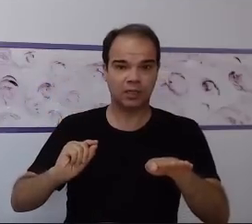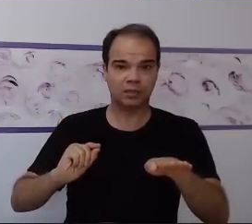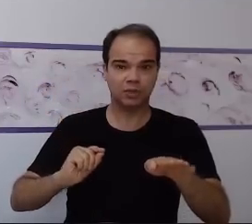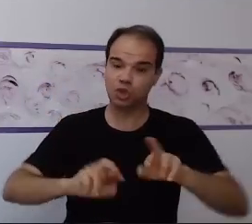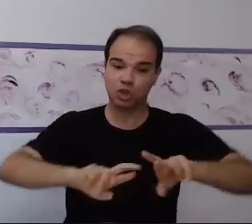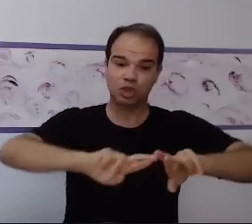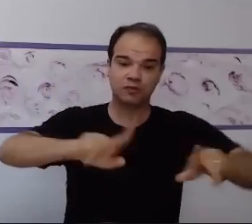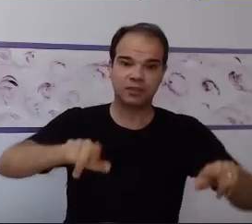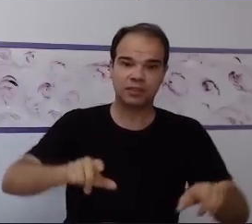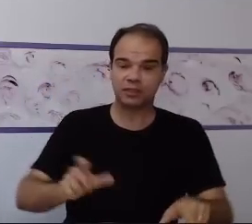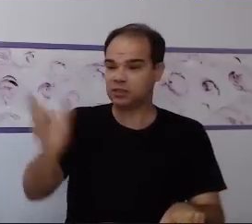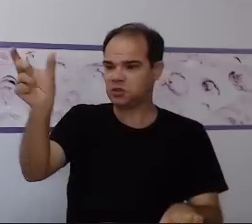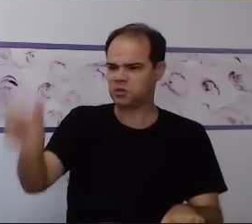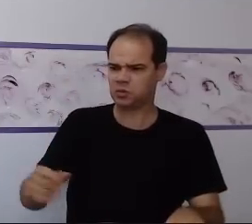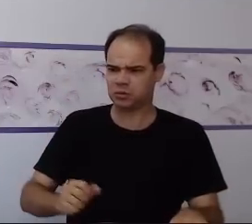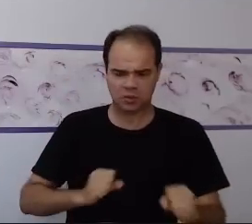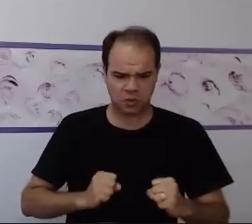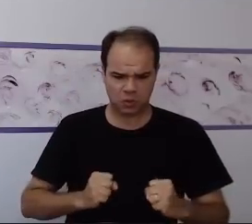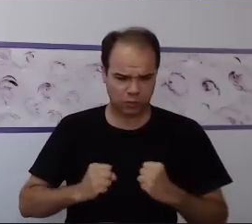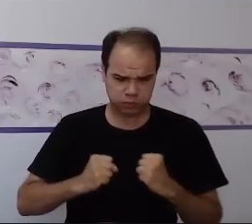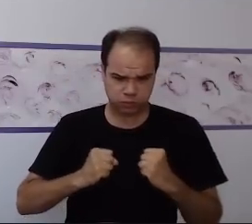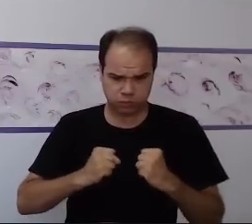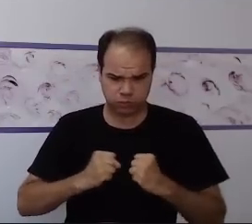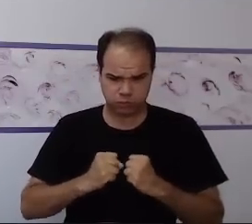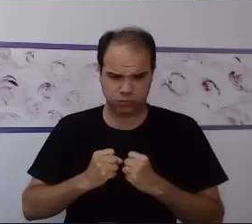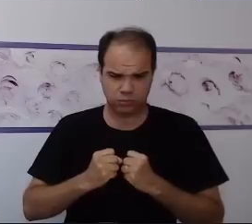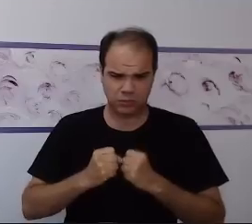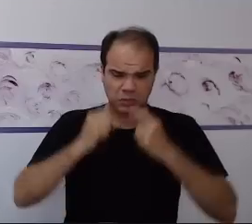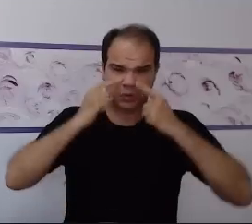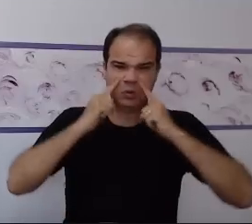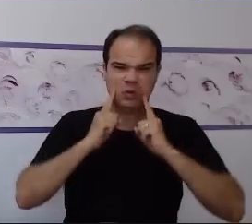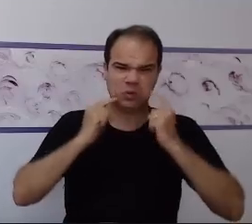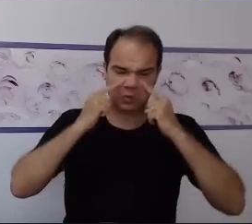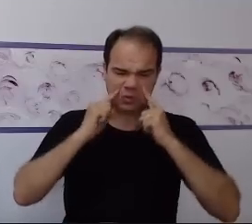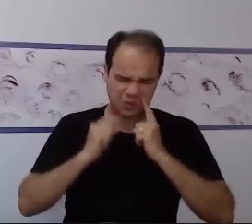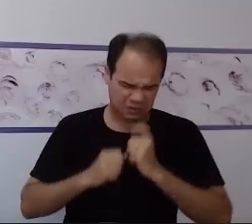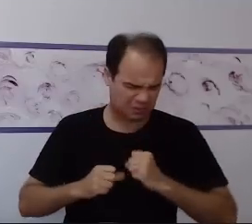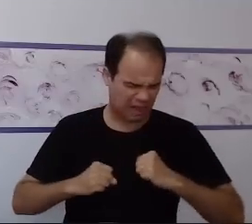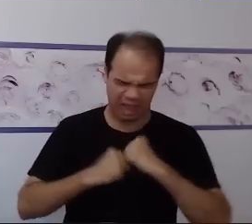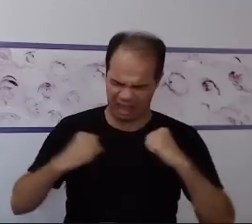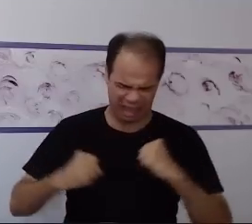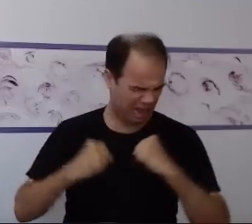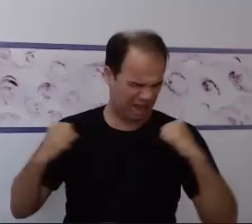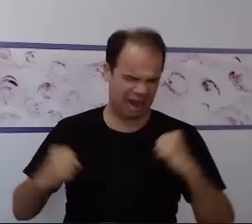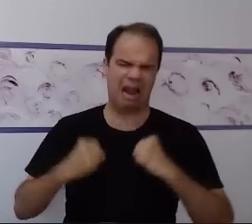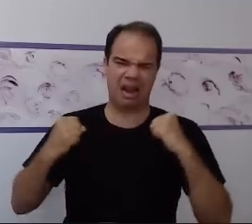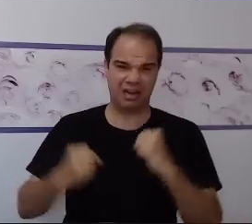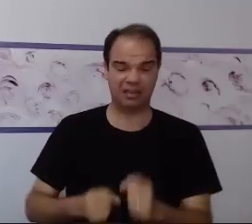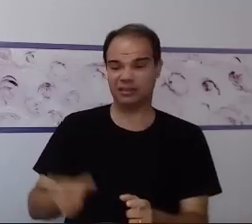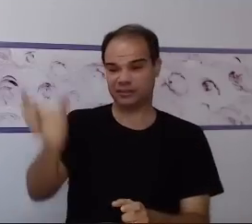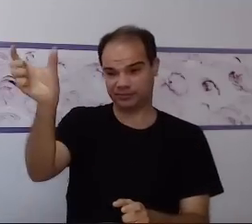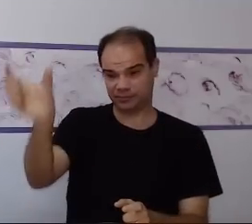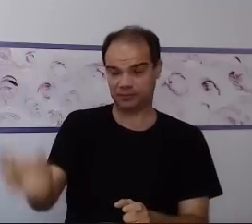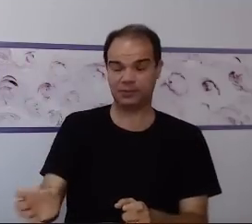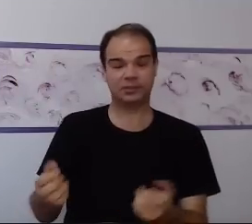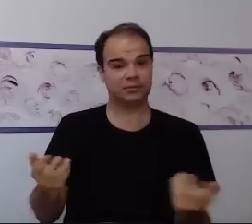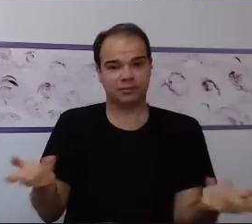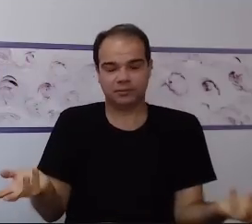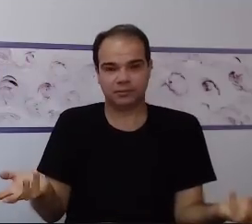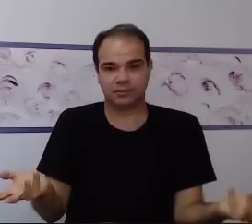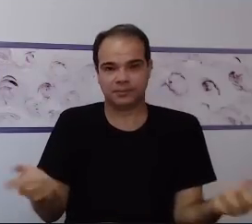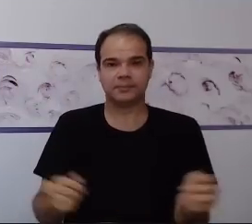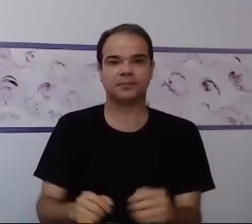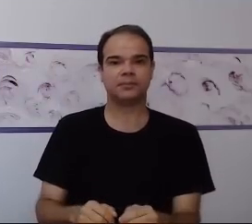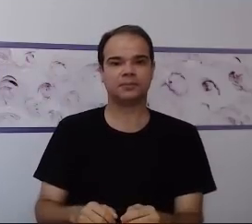E essa é uma das situações que é apresentada quando se fala de flexibilidade cognitiva. Então,